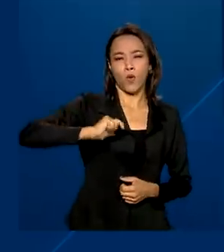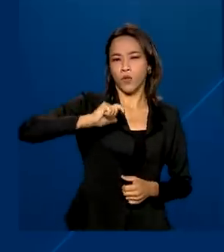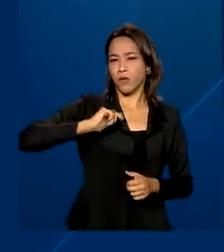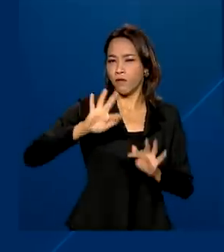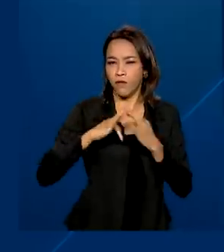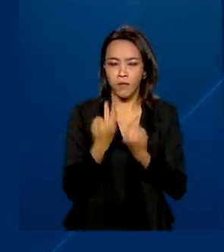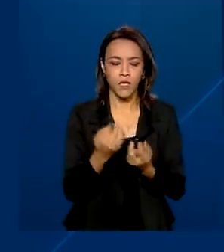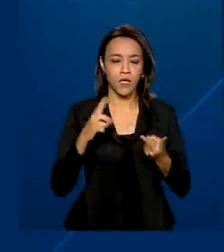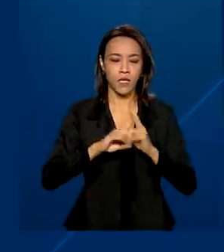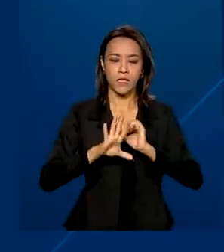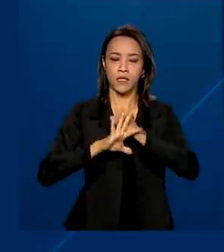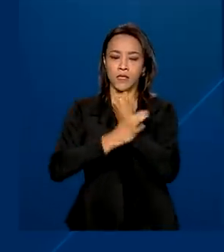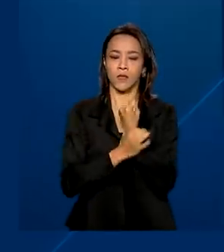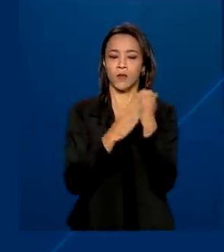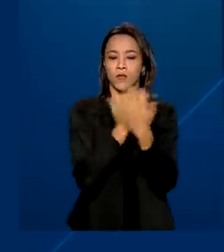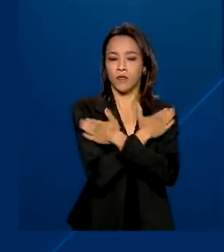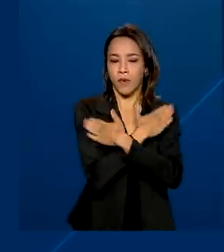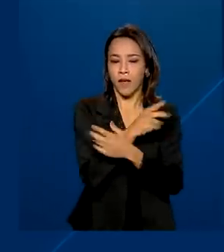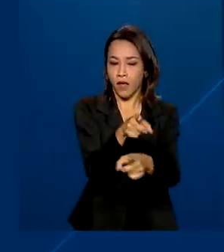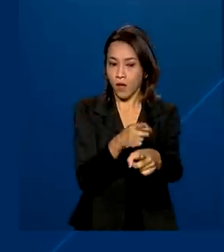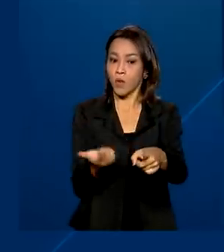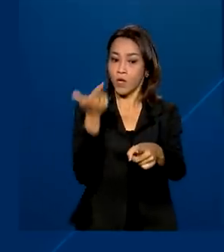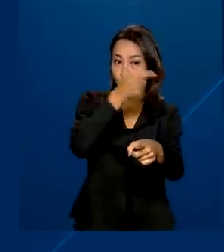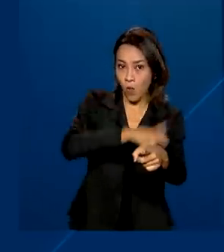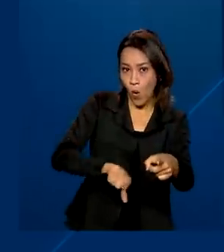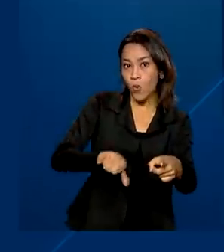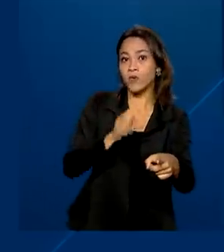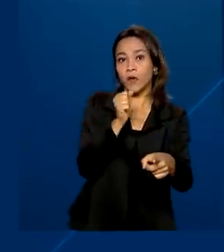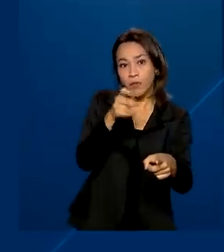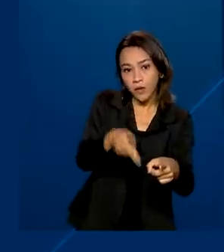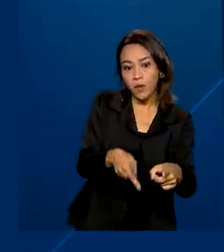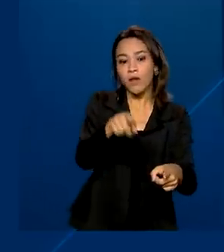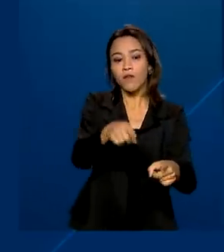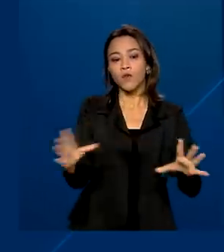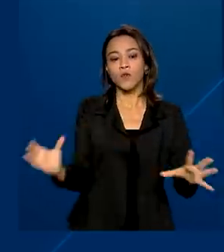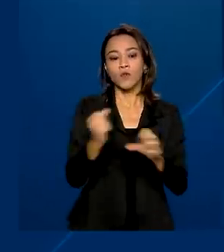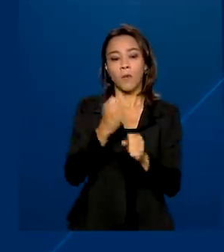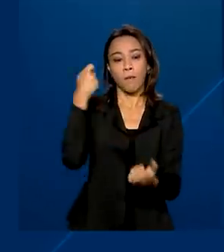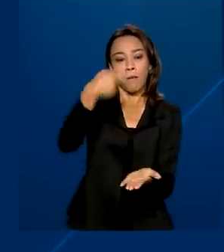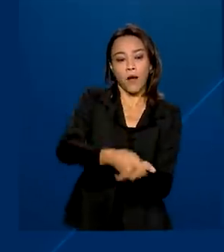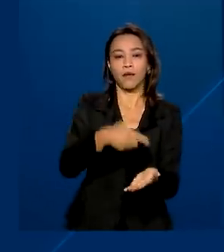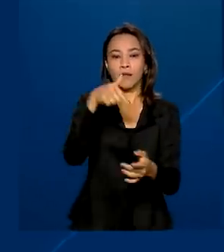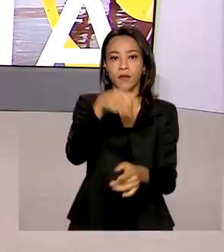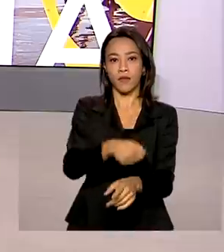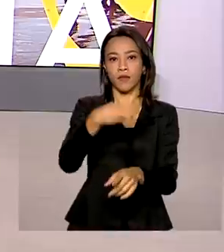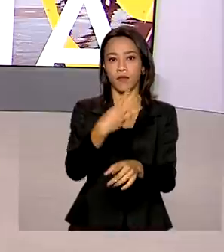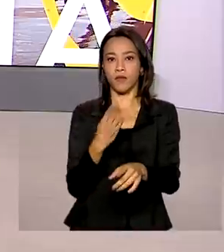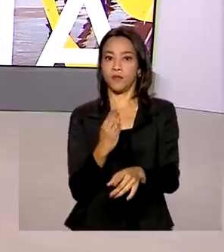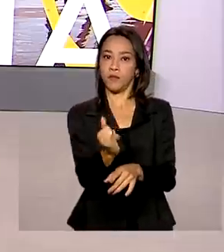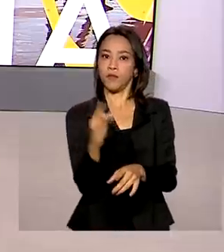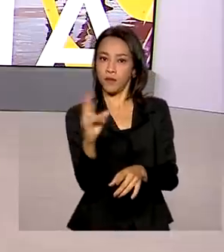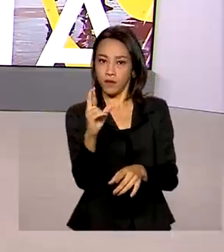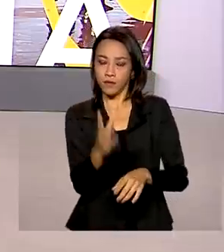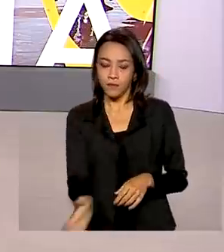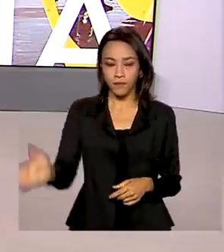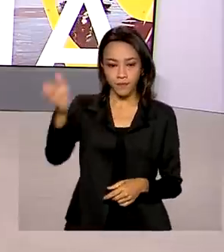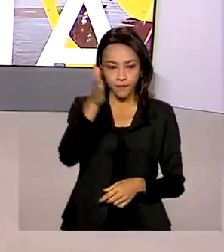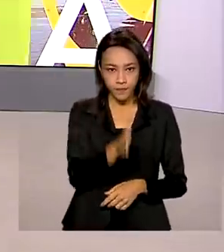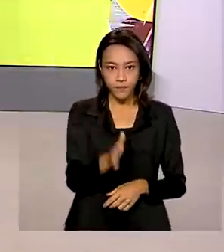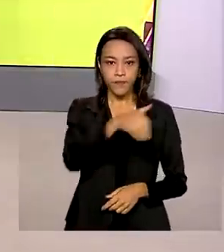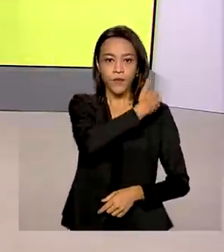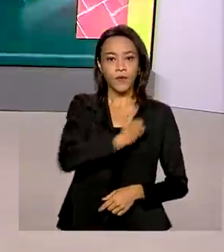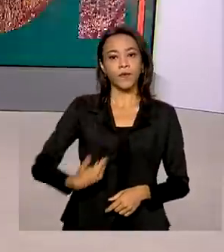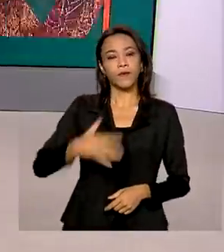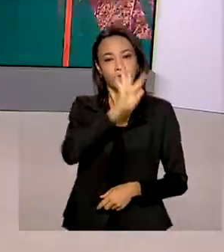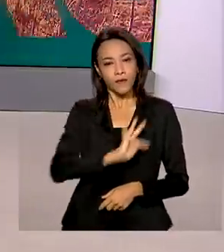Desemprego e os benefícios previdenciários, foram pagos 73 bilhões de reais. O governo federal está